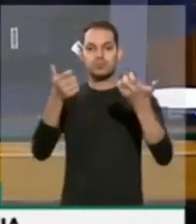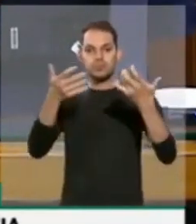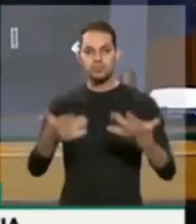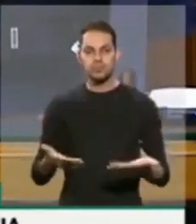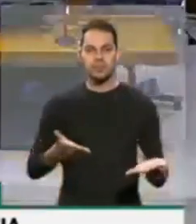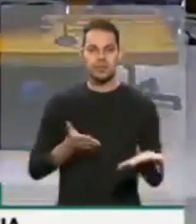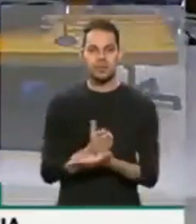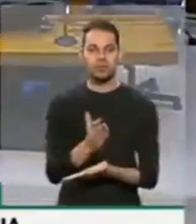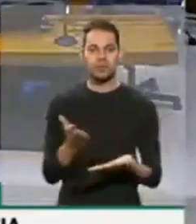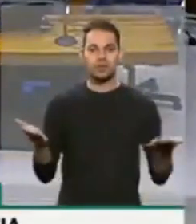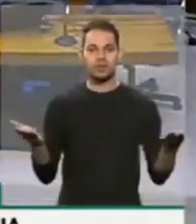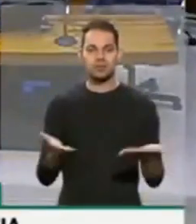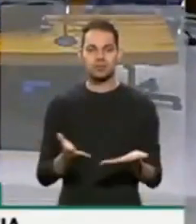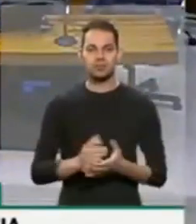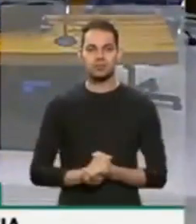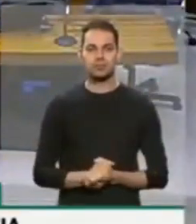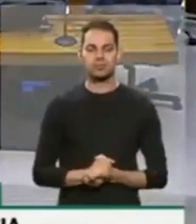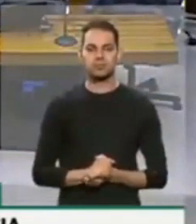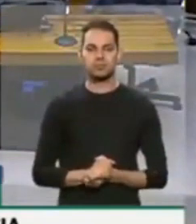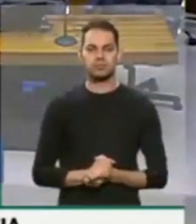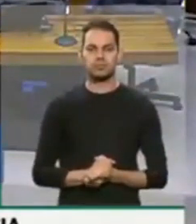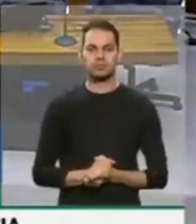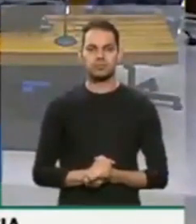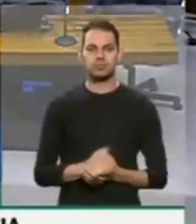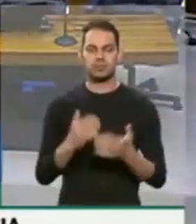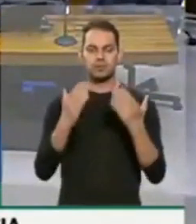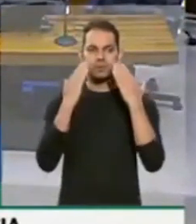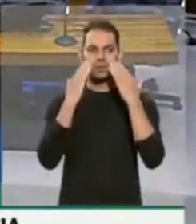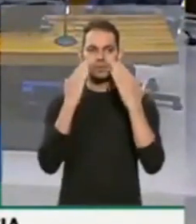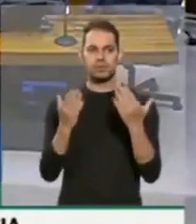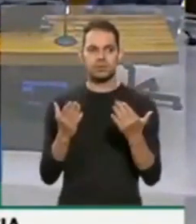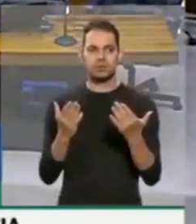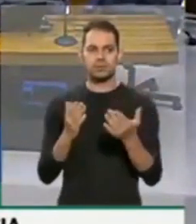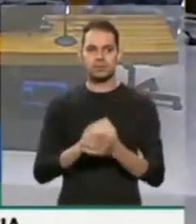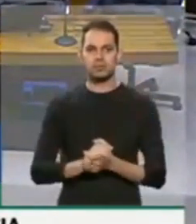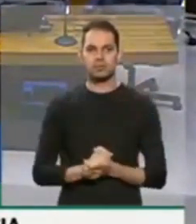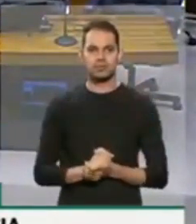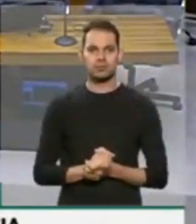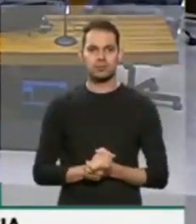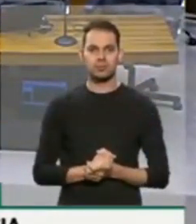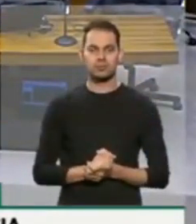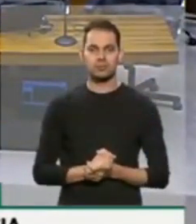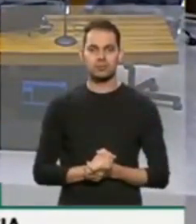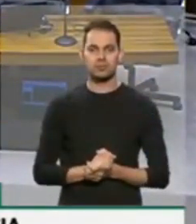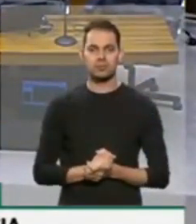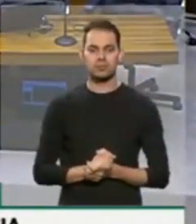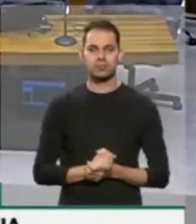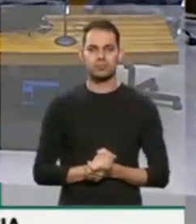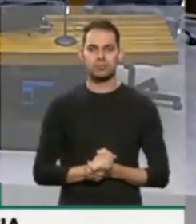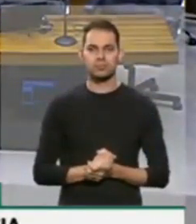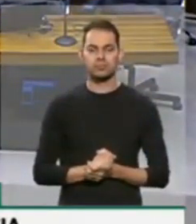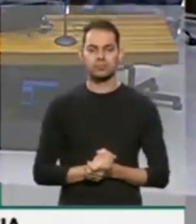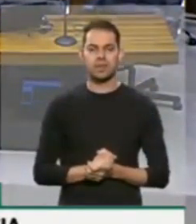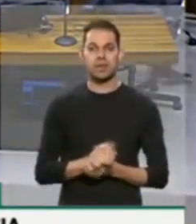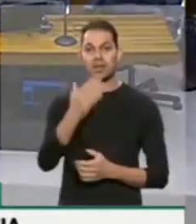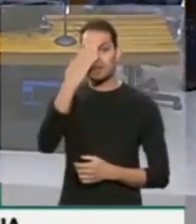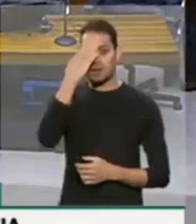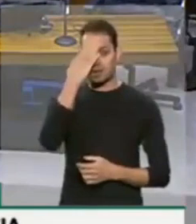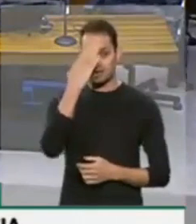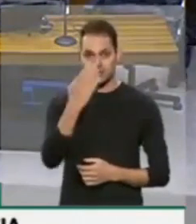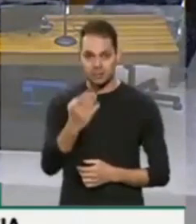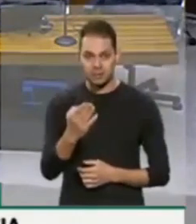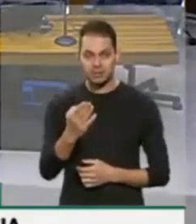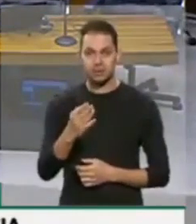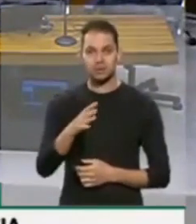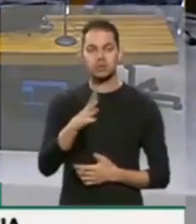é o projeto de lei de conversão apresentado pelo deputado Henrique Mizazi. Através da TV Câmara, eu agradeço até a concessão